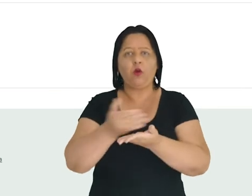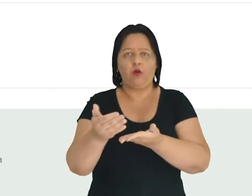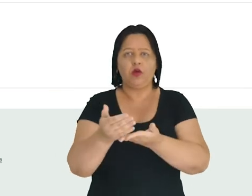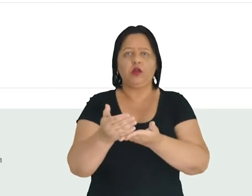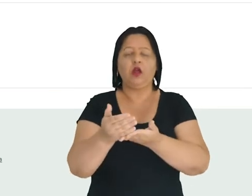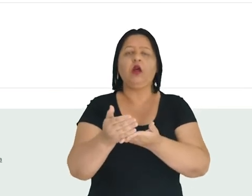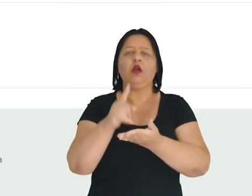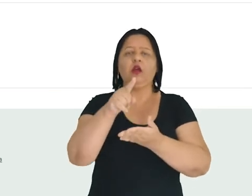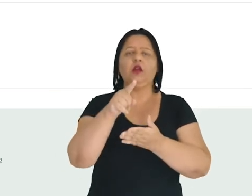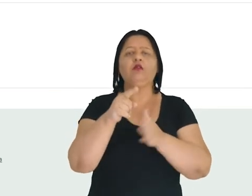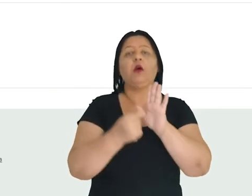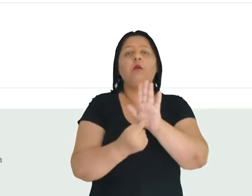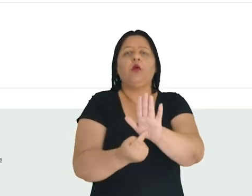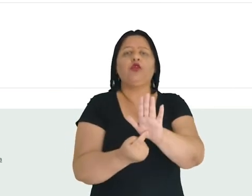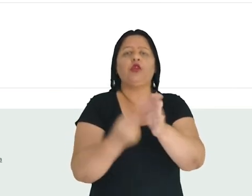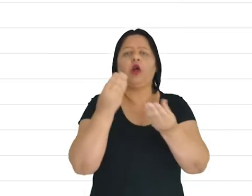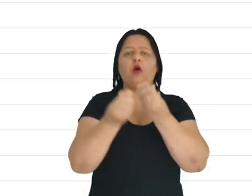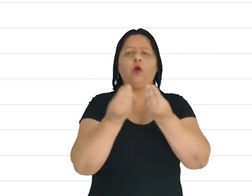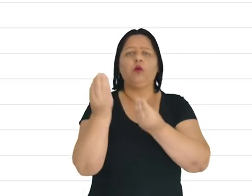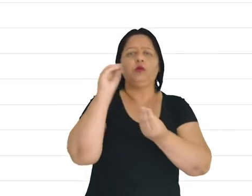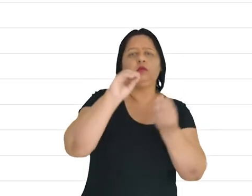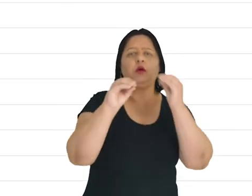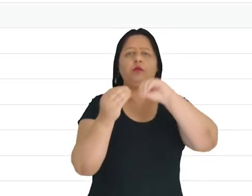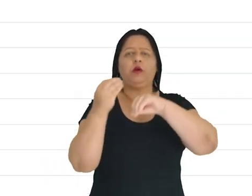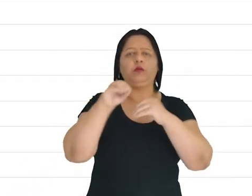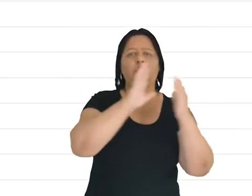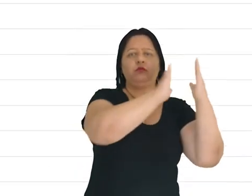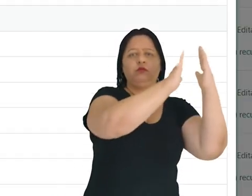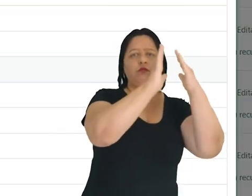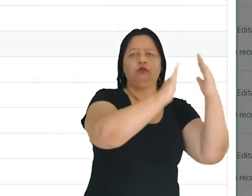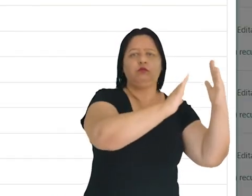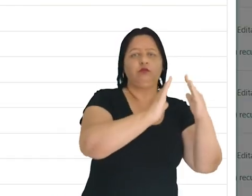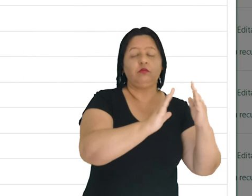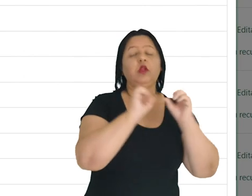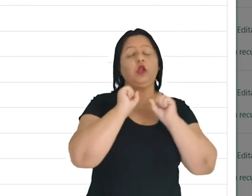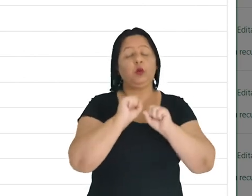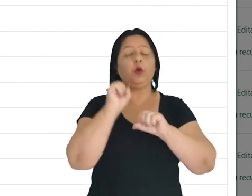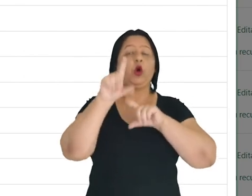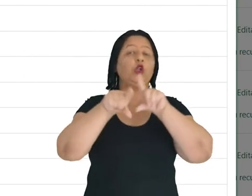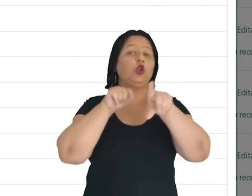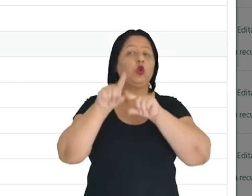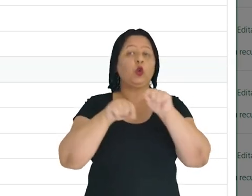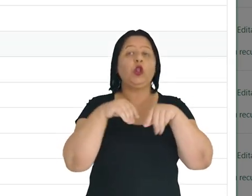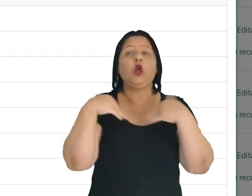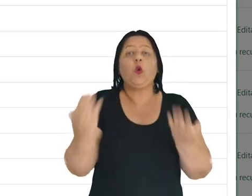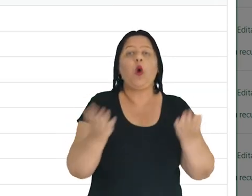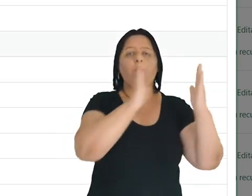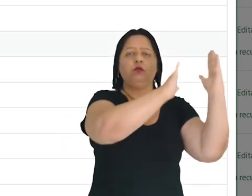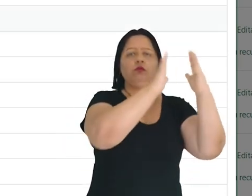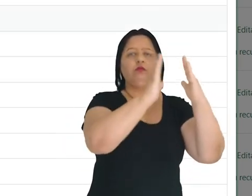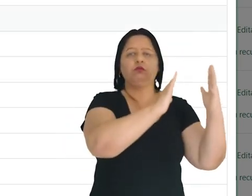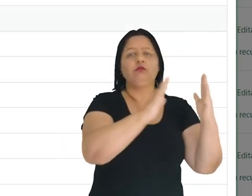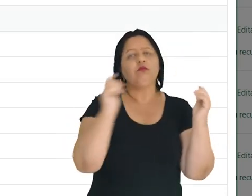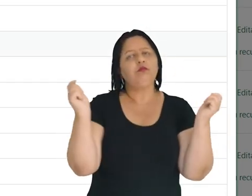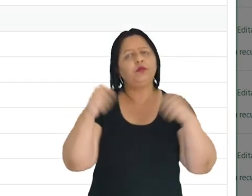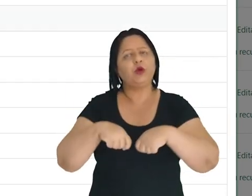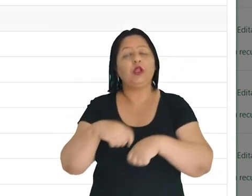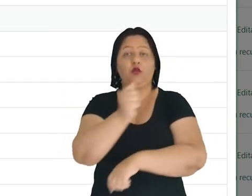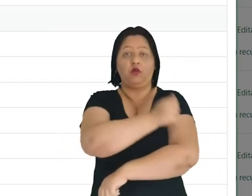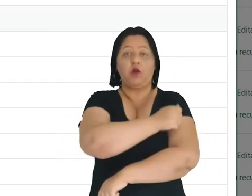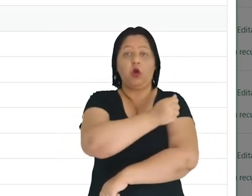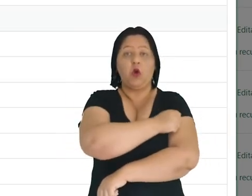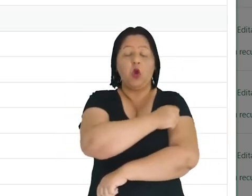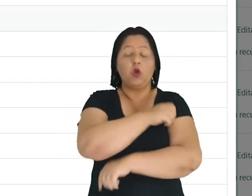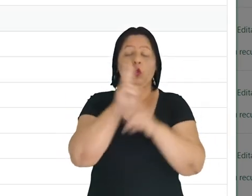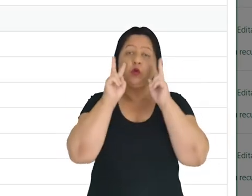aqui a opção de adicionar um bloco. E aí, nós podemos escolher blocos que nós queremos disponibilizar, também para